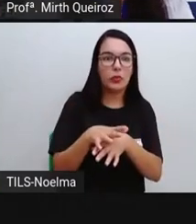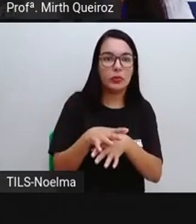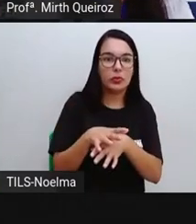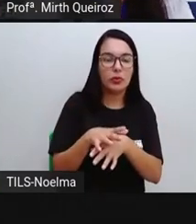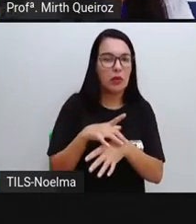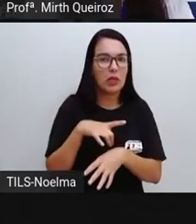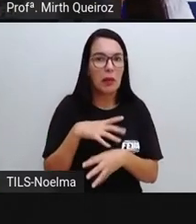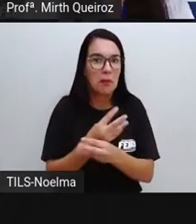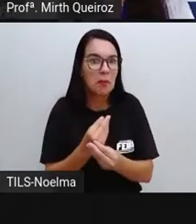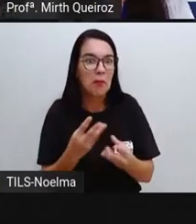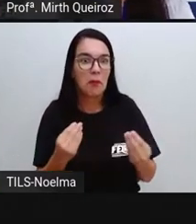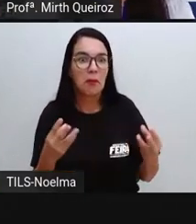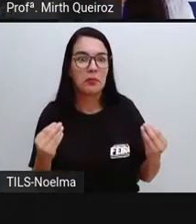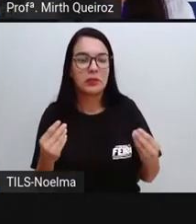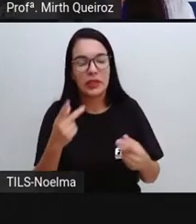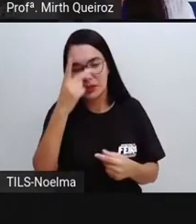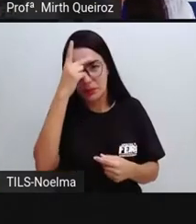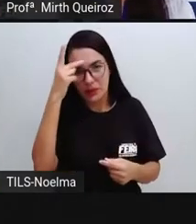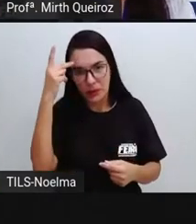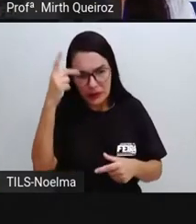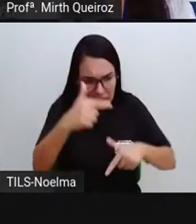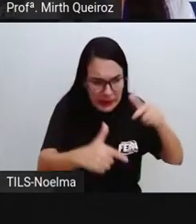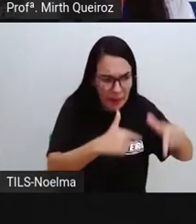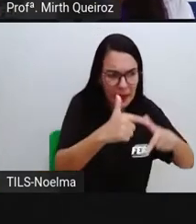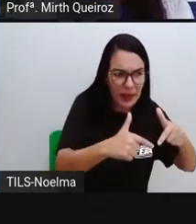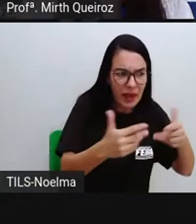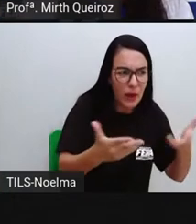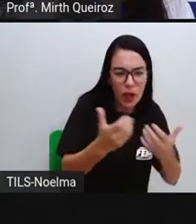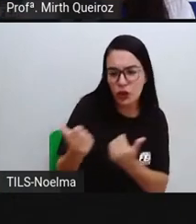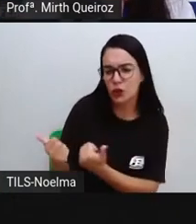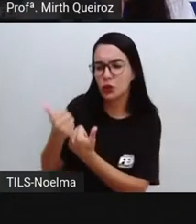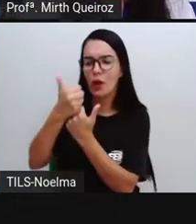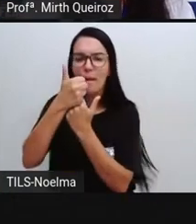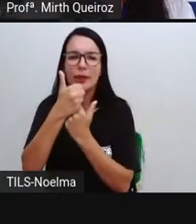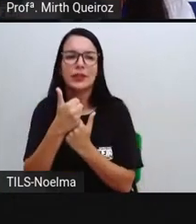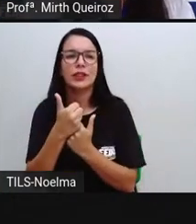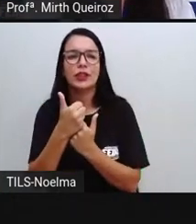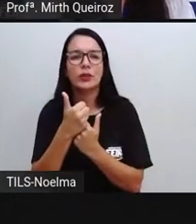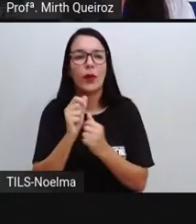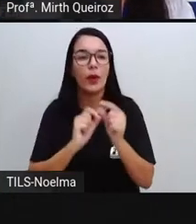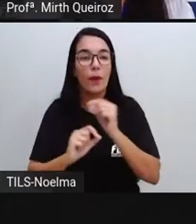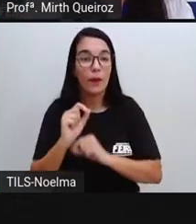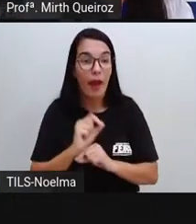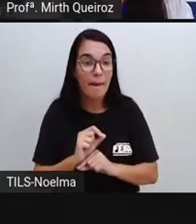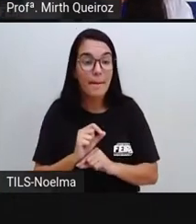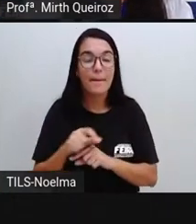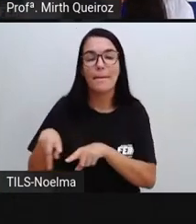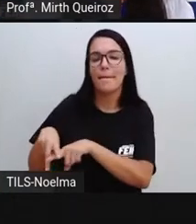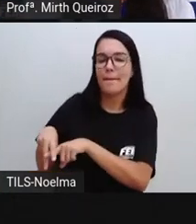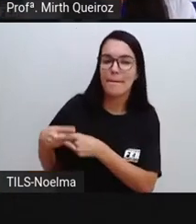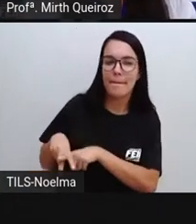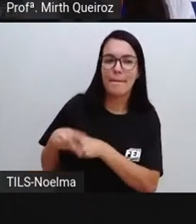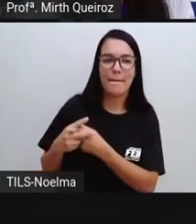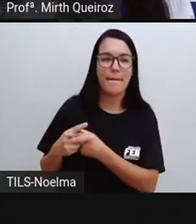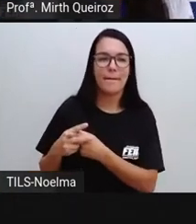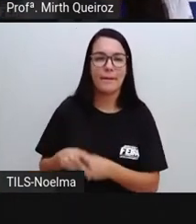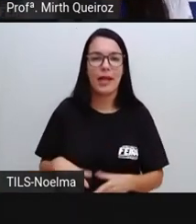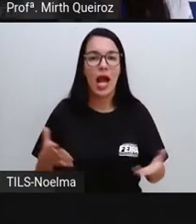centenas de pessoas, seriam necessárias para desenvolver esse tipo de atividade. Então, vai aumentar a produtividade das lavouras.